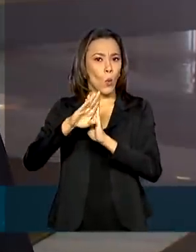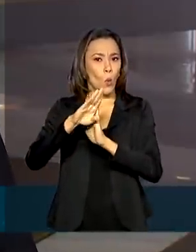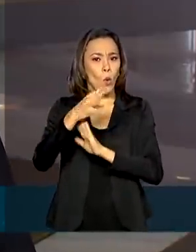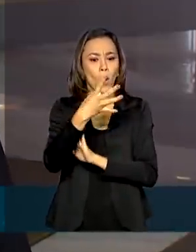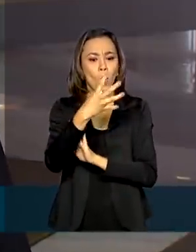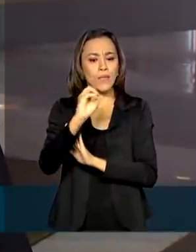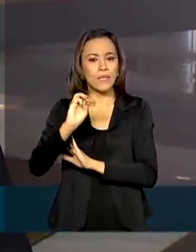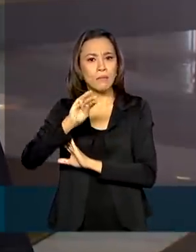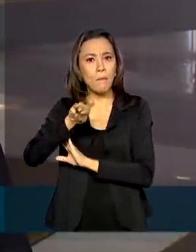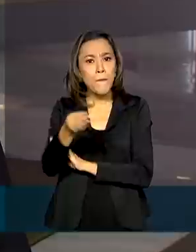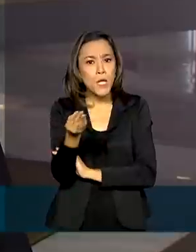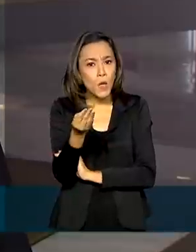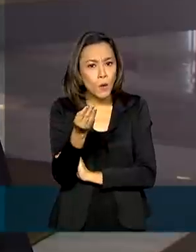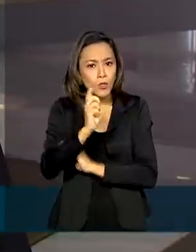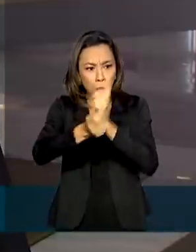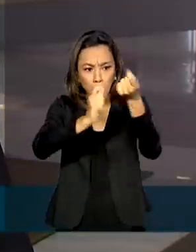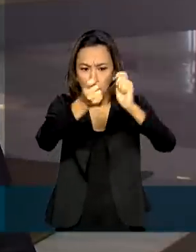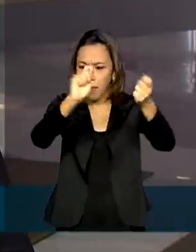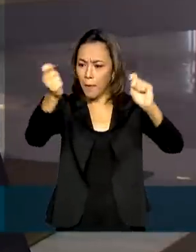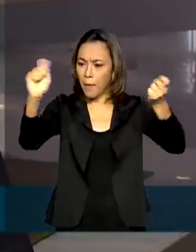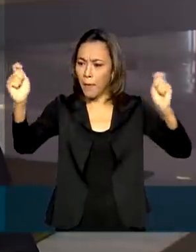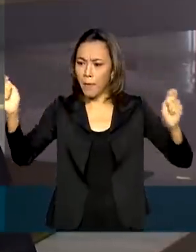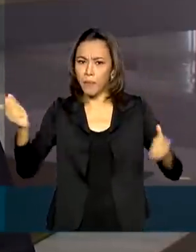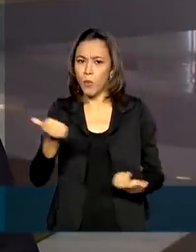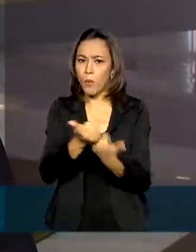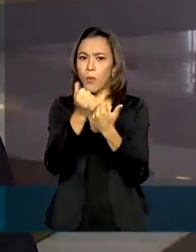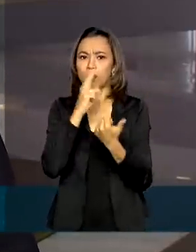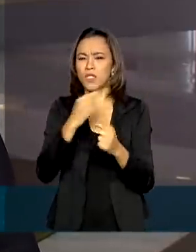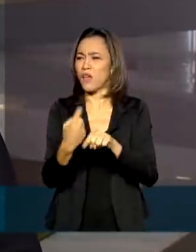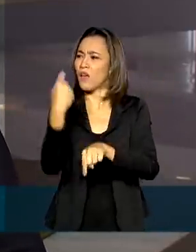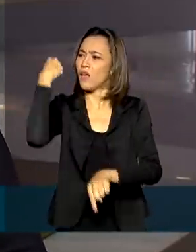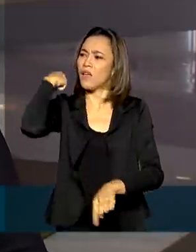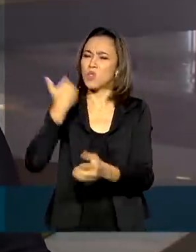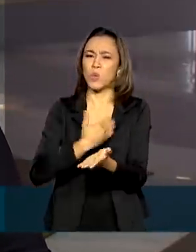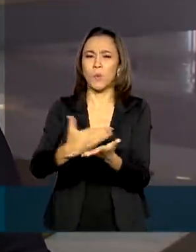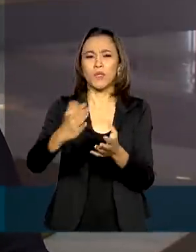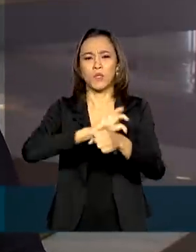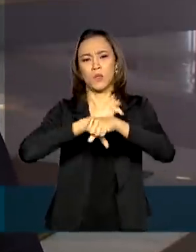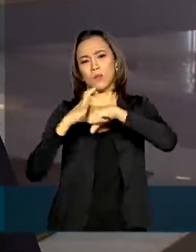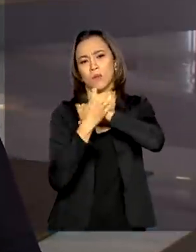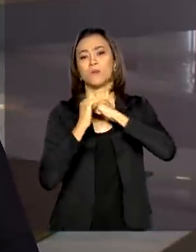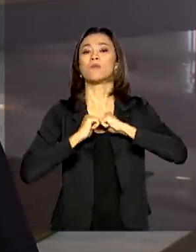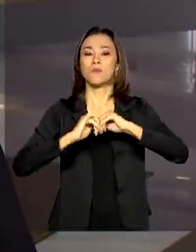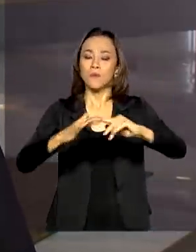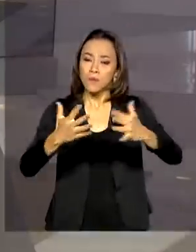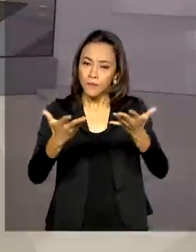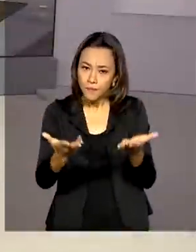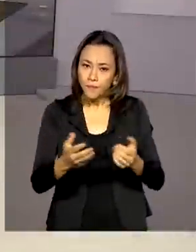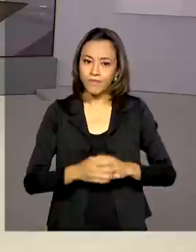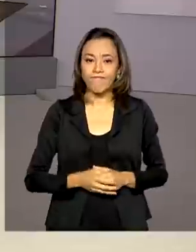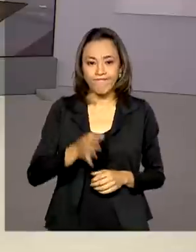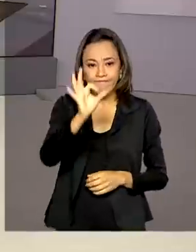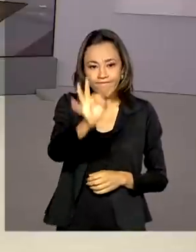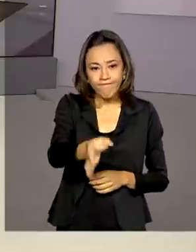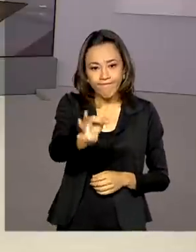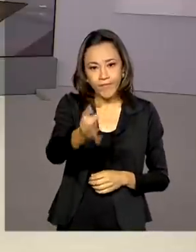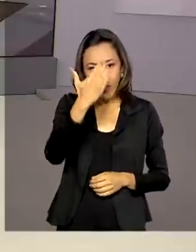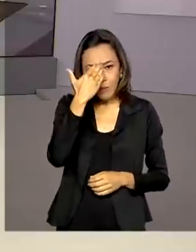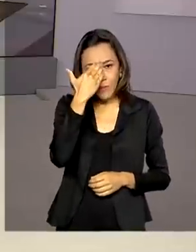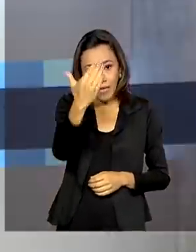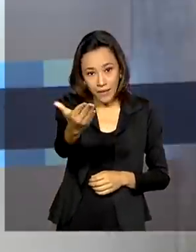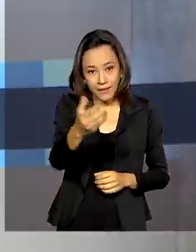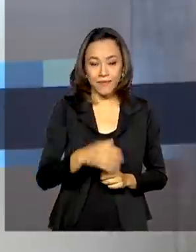milhões de pagamentos do auxílio emergencial desde que começou essa crise da pandemia. Voltamos com você. Tá certo, Márcia. Obrigada pelas suas